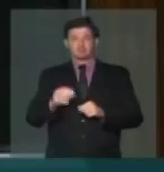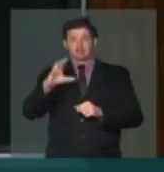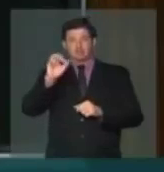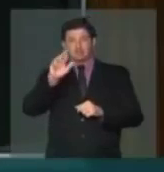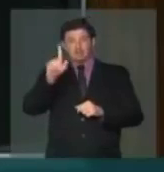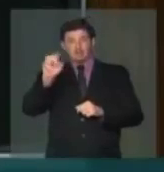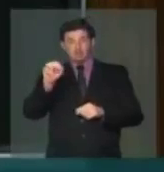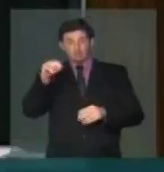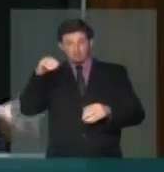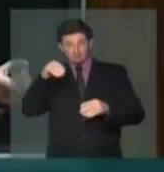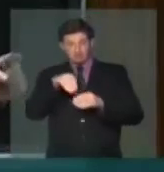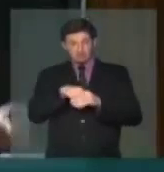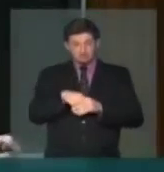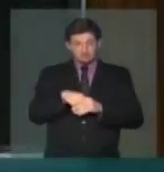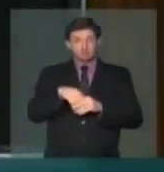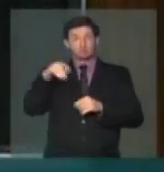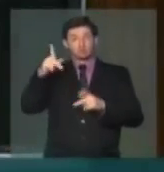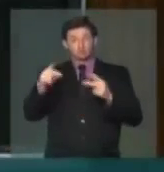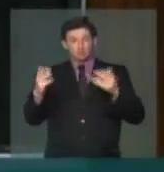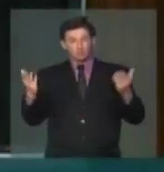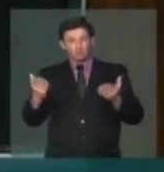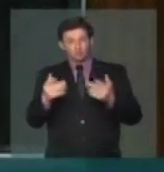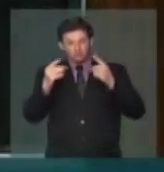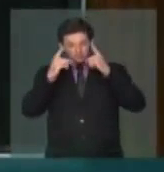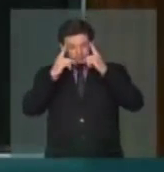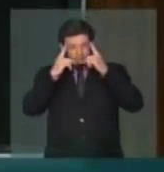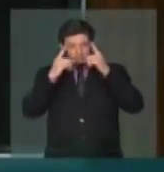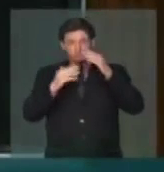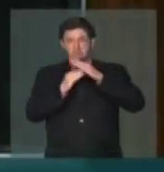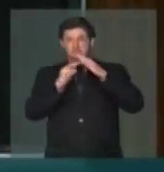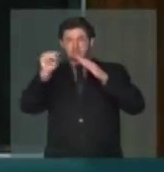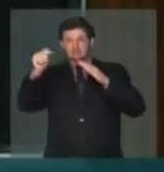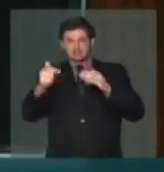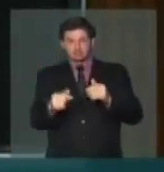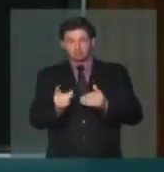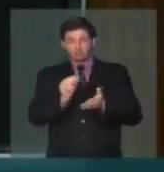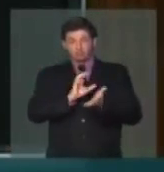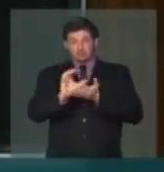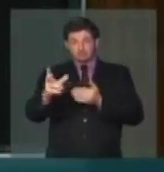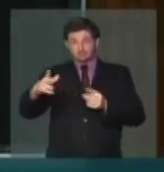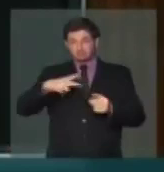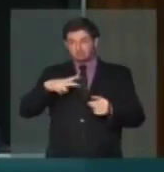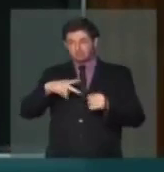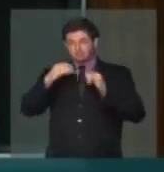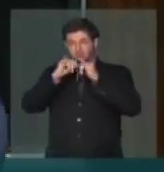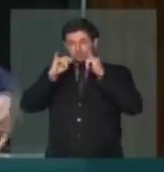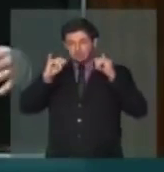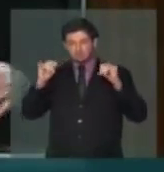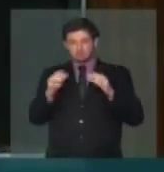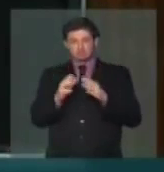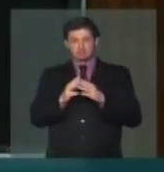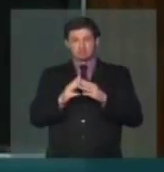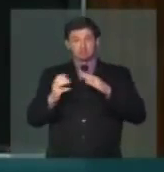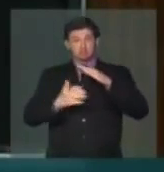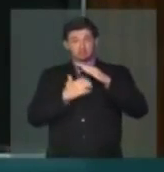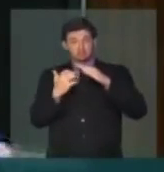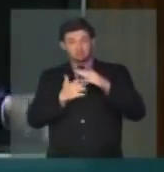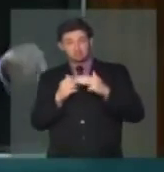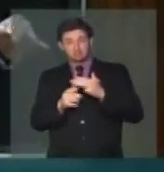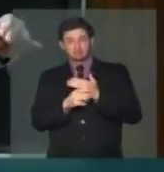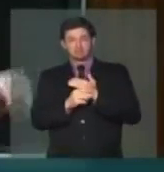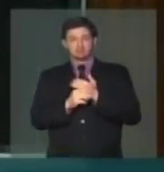via eleitoral, como se dá hoje, sem limites, com financiamento privado de campanha, de empresas,